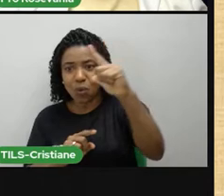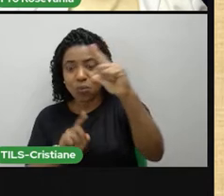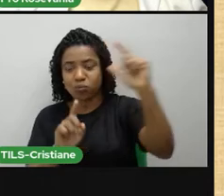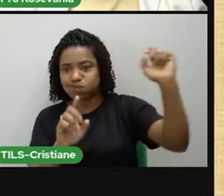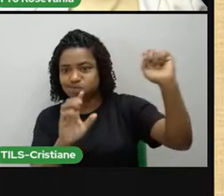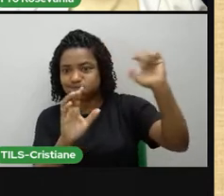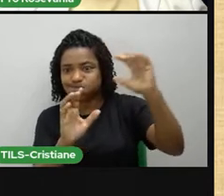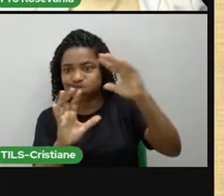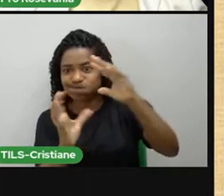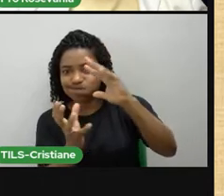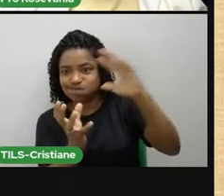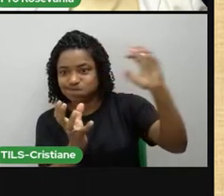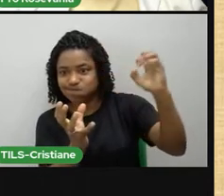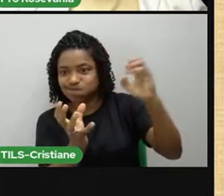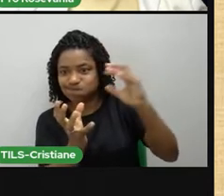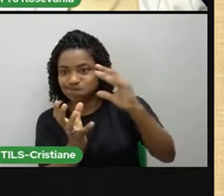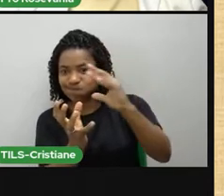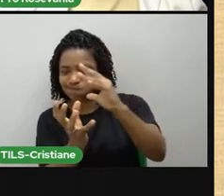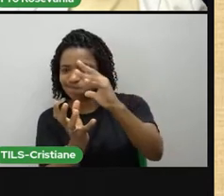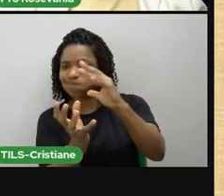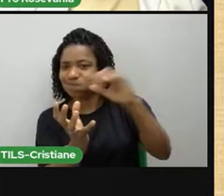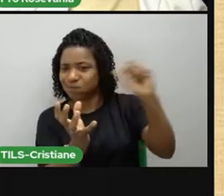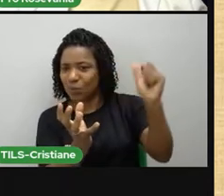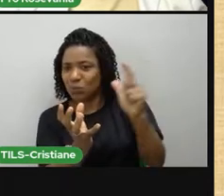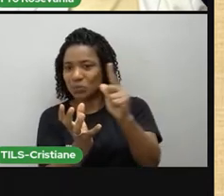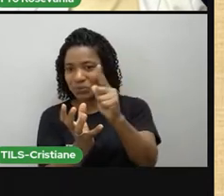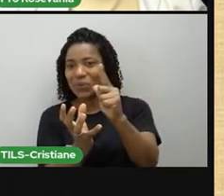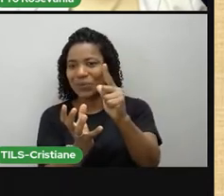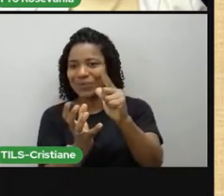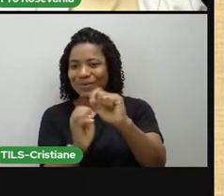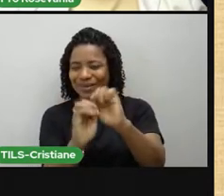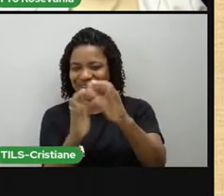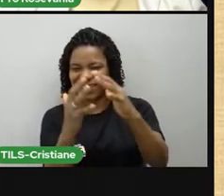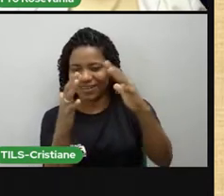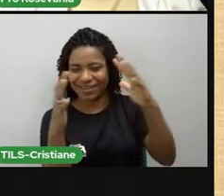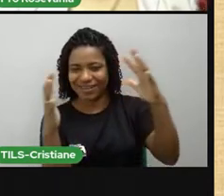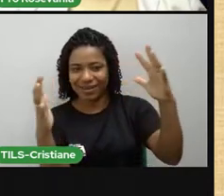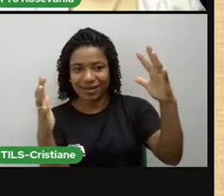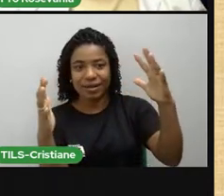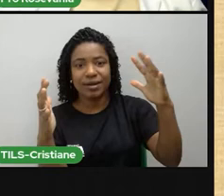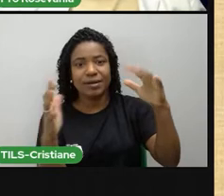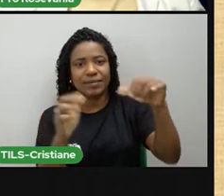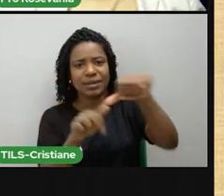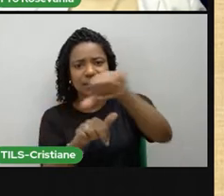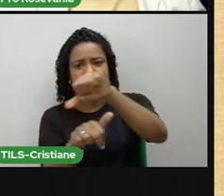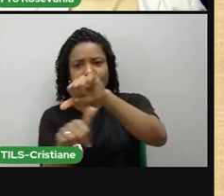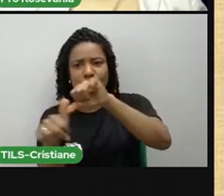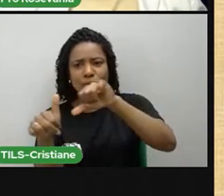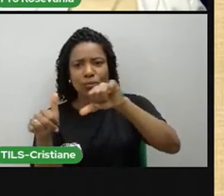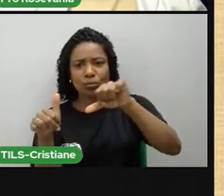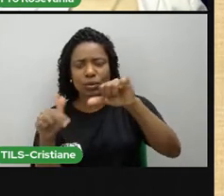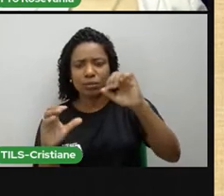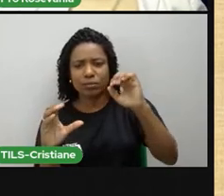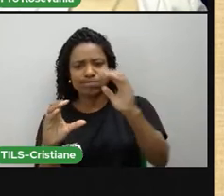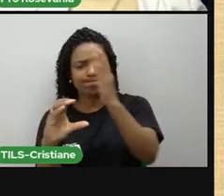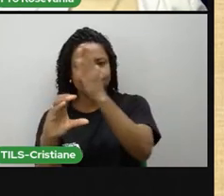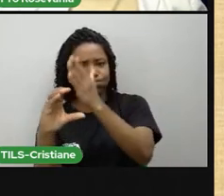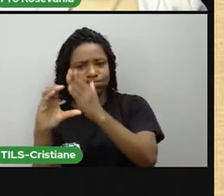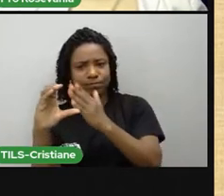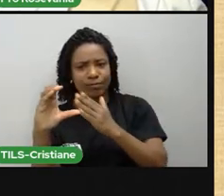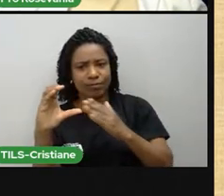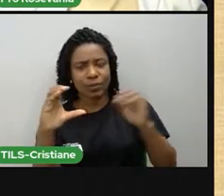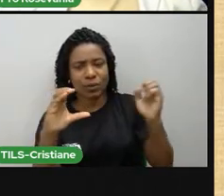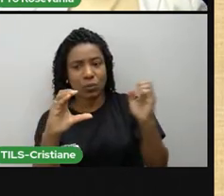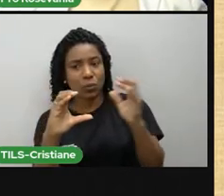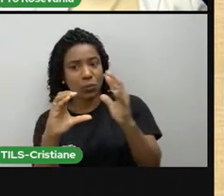noto que tem uma variaçãozinha no processo de iluminação. Está vendo que a gente vai falar mais adiante, quando estiver falando do Sol e X